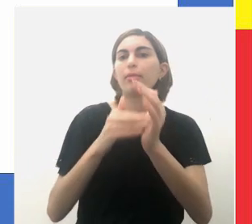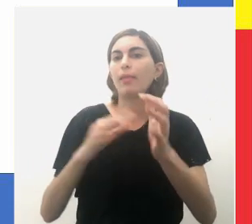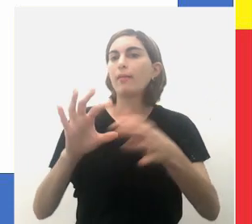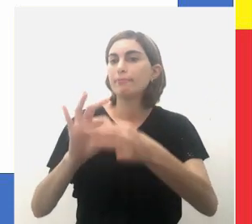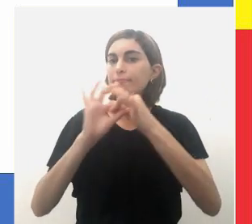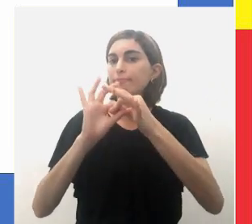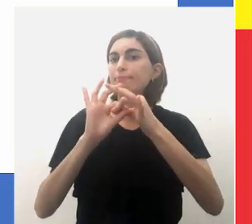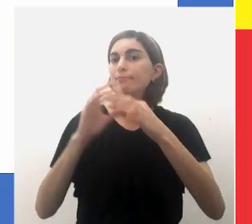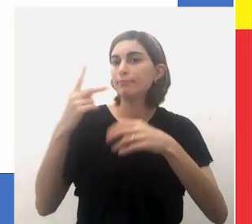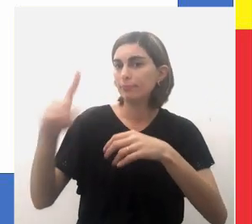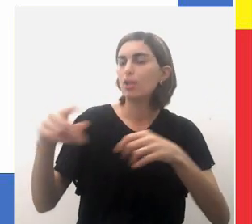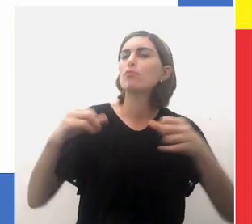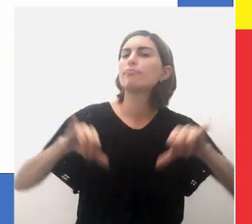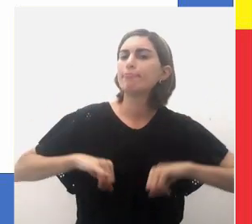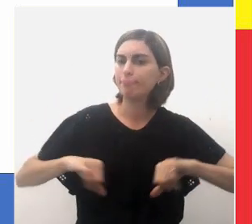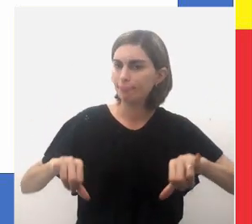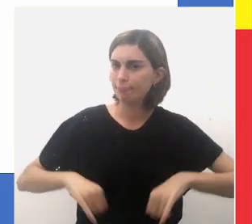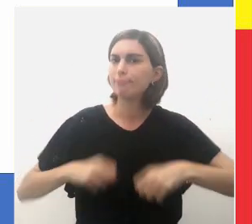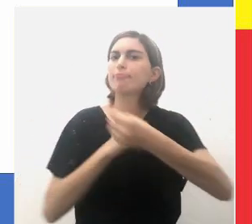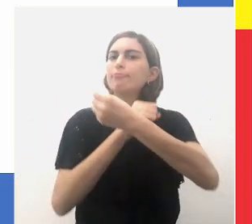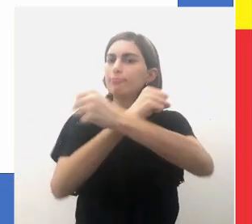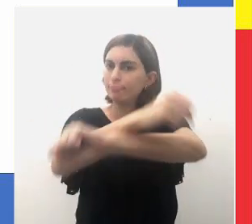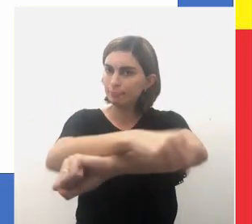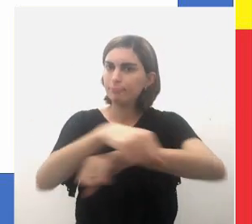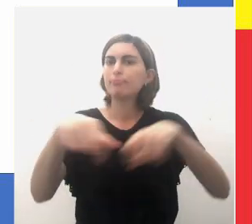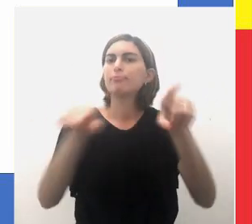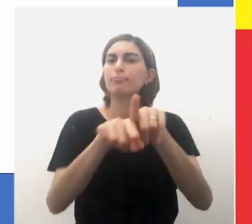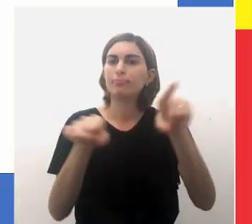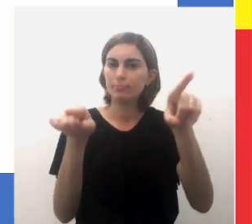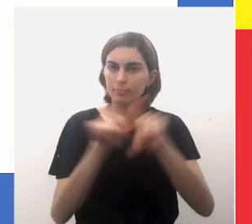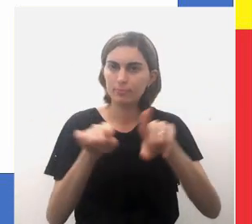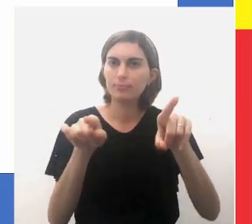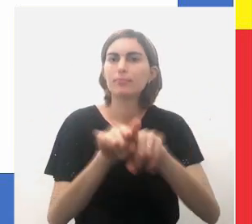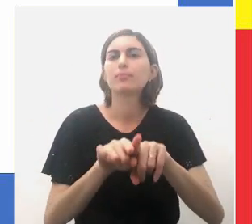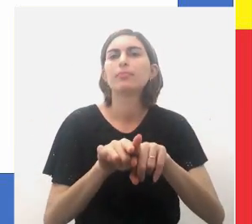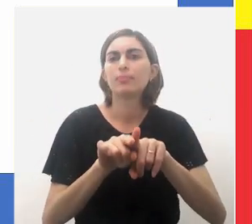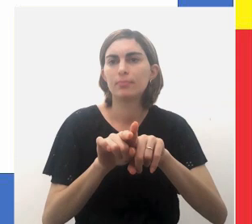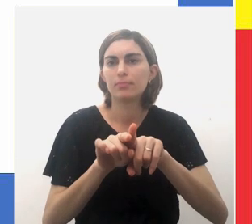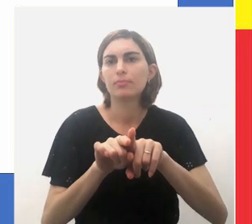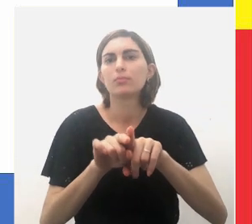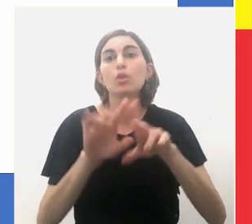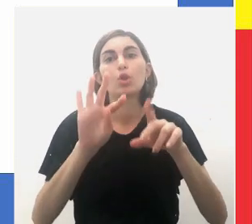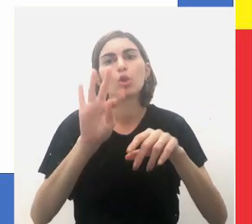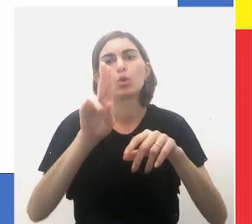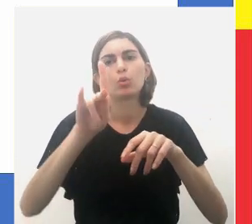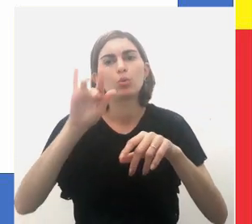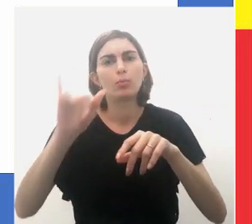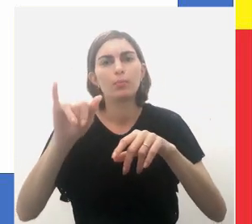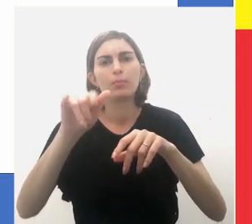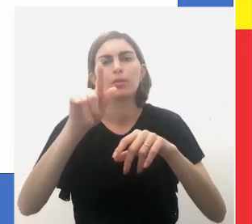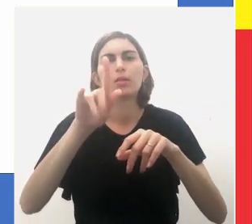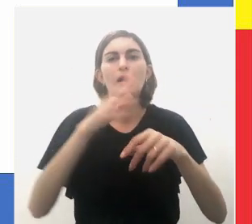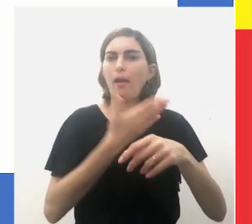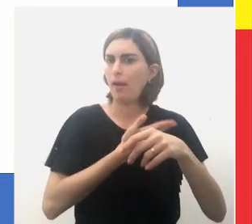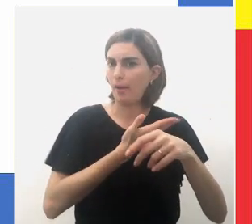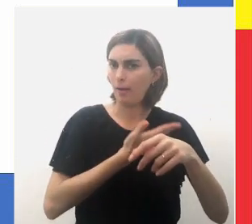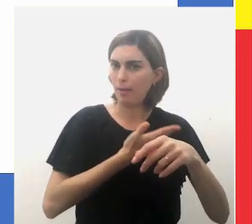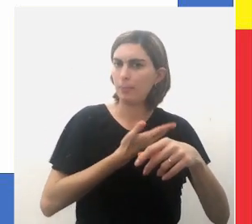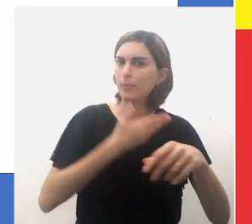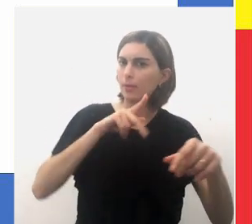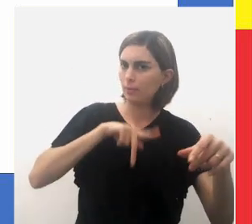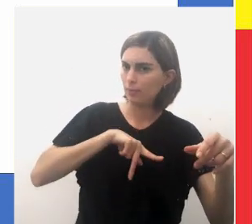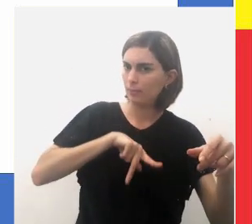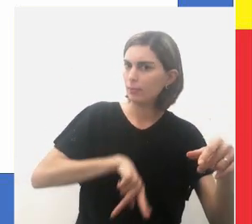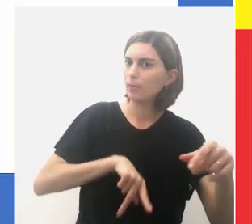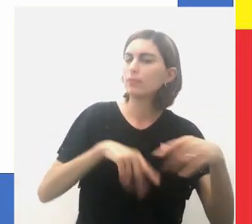até os aliados sofreram escravização. Então, os tupis não eram amiguinhos lá